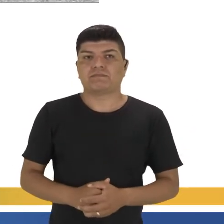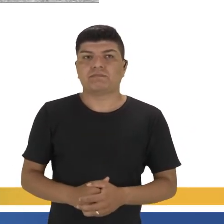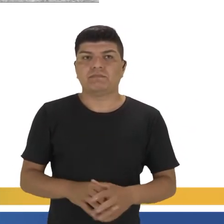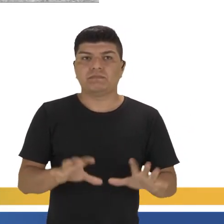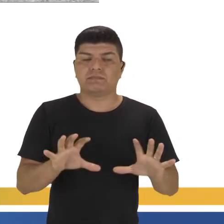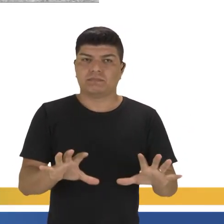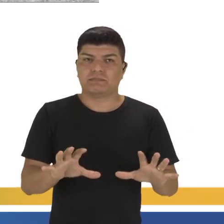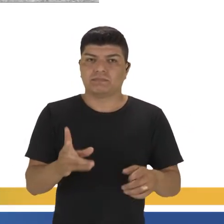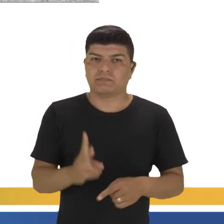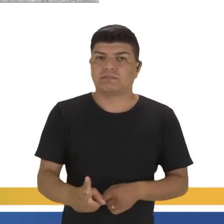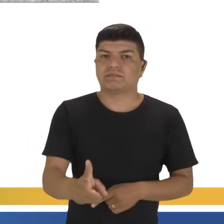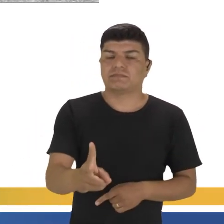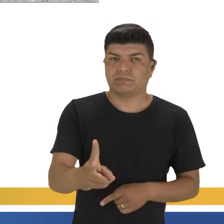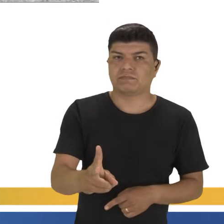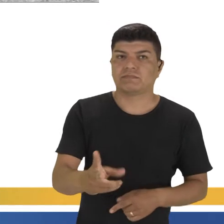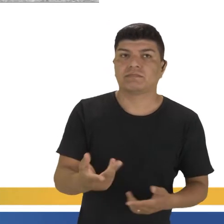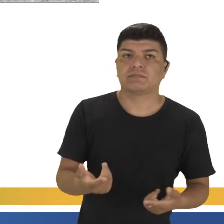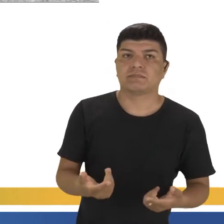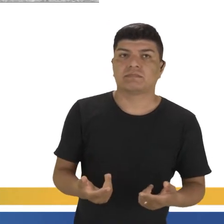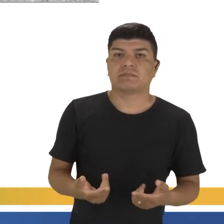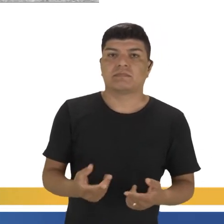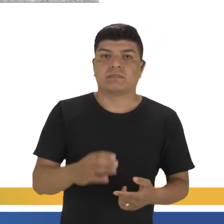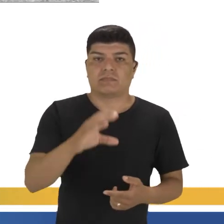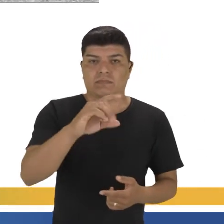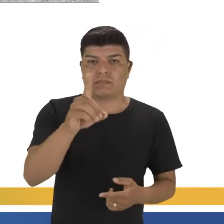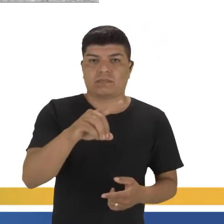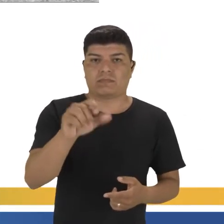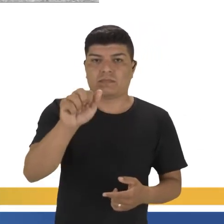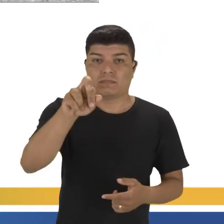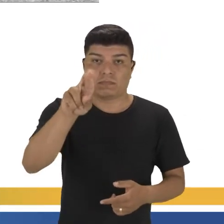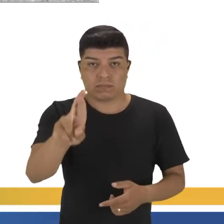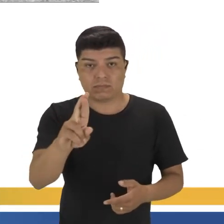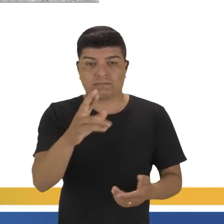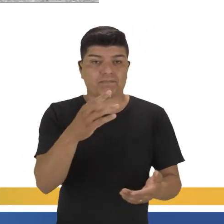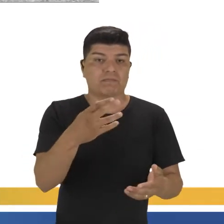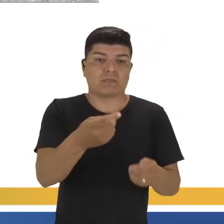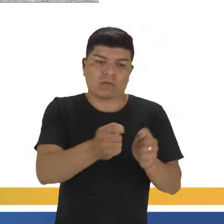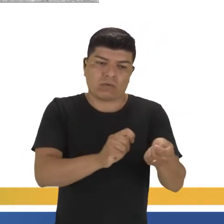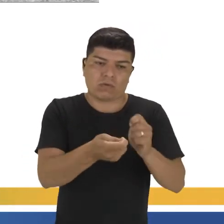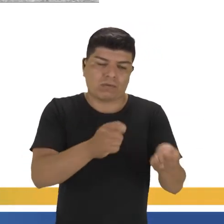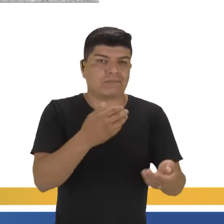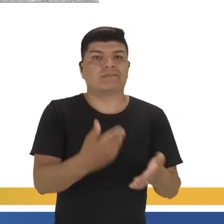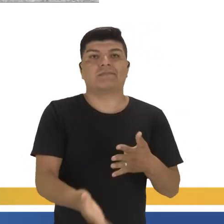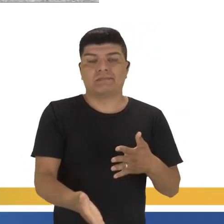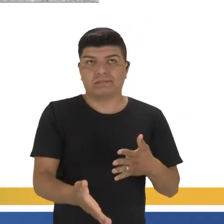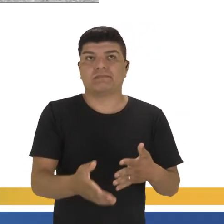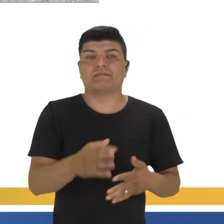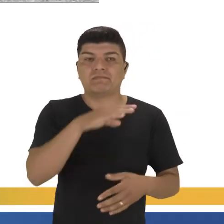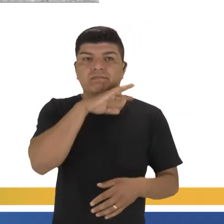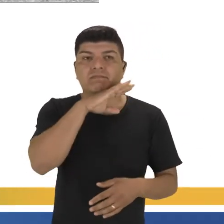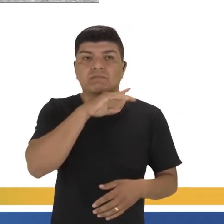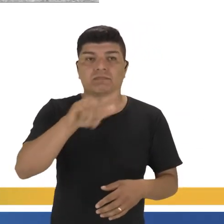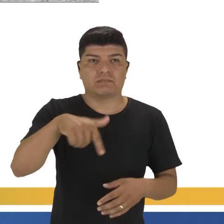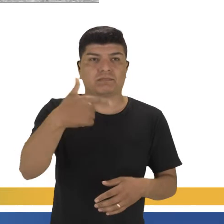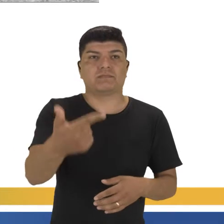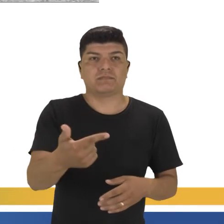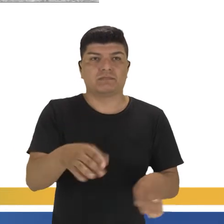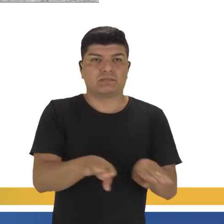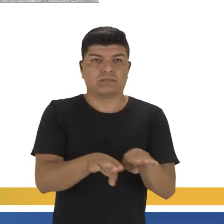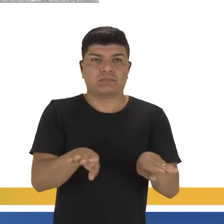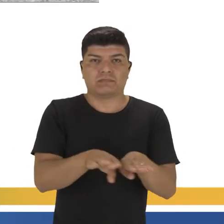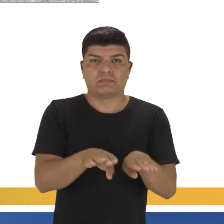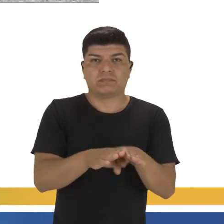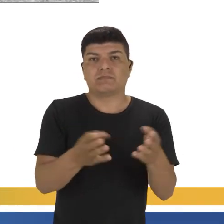Então, continuando o nosso material, o Kizar perde o controle do país. É óbvio, uma situação ruim desta. Outra situação